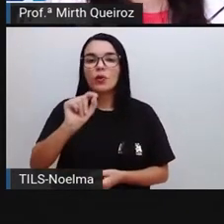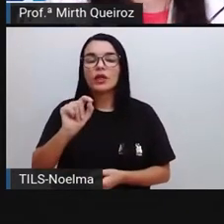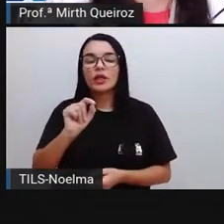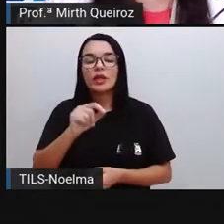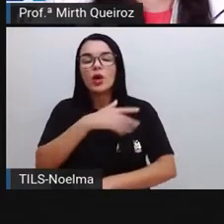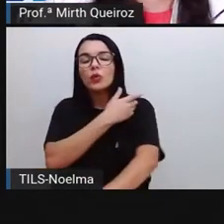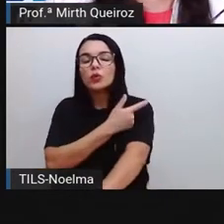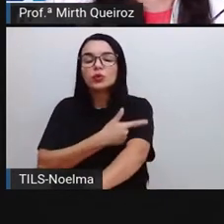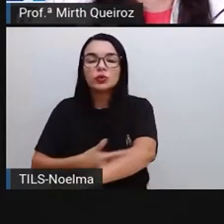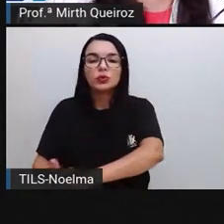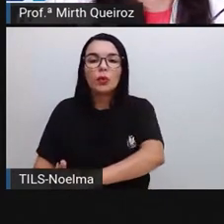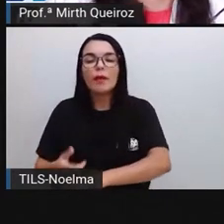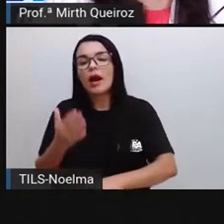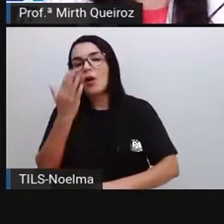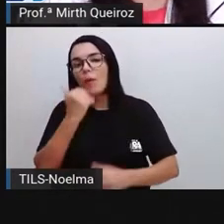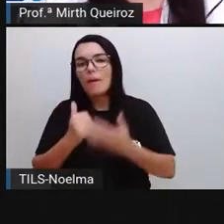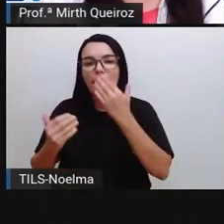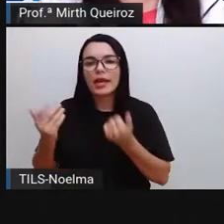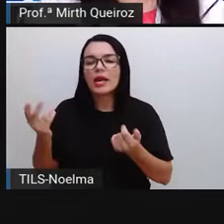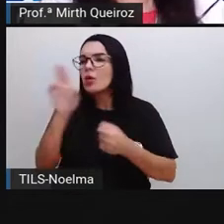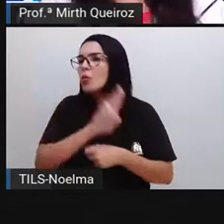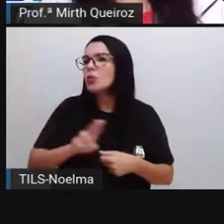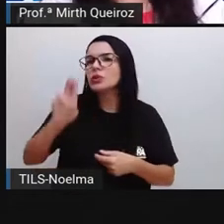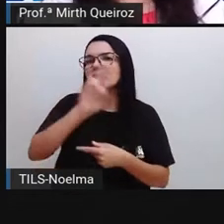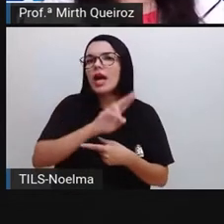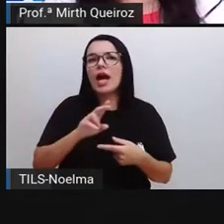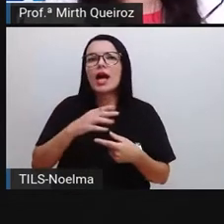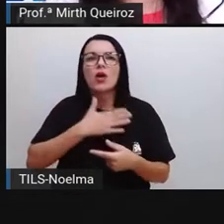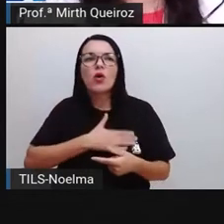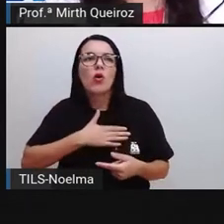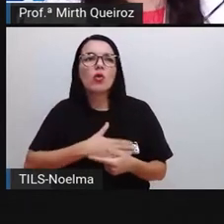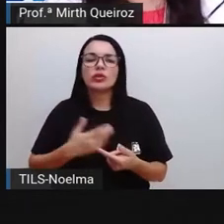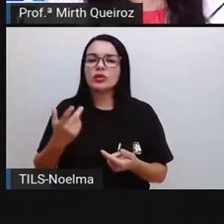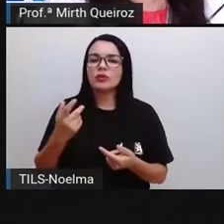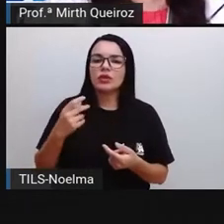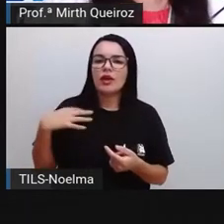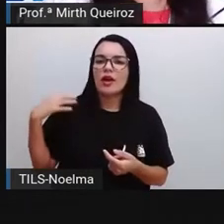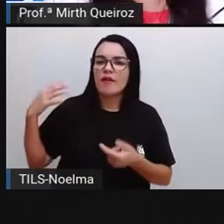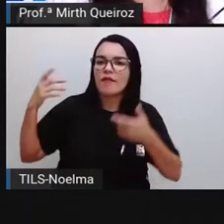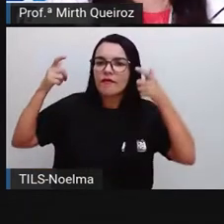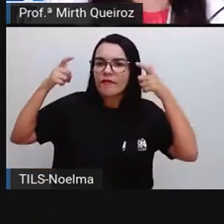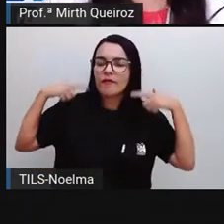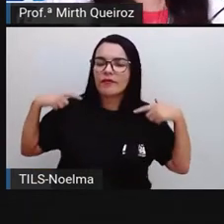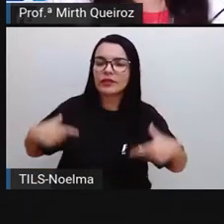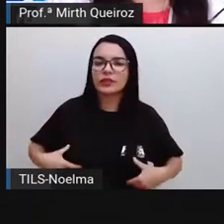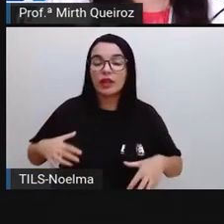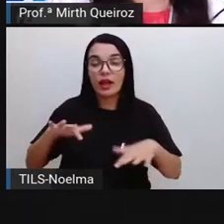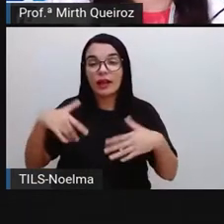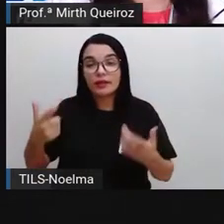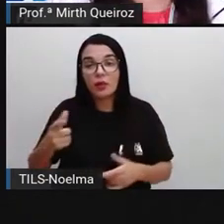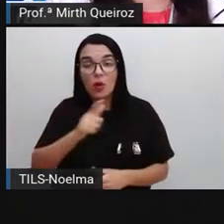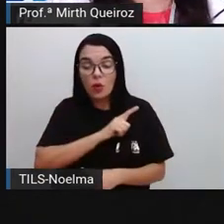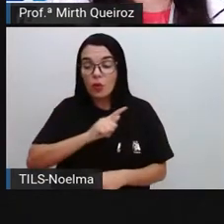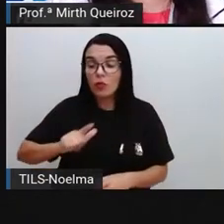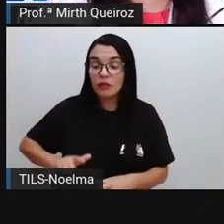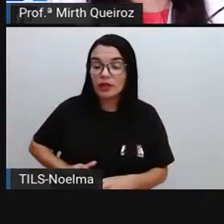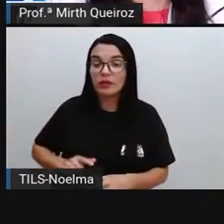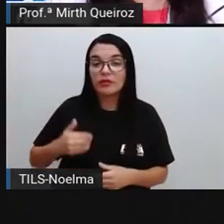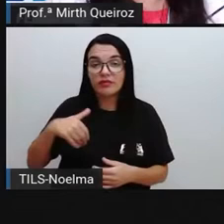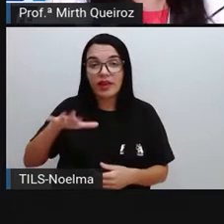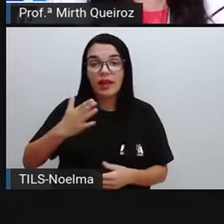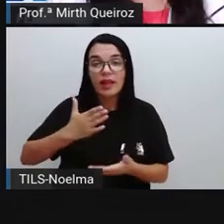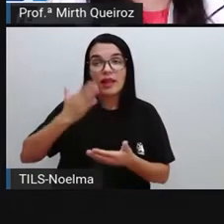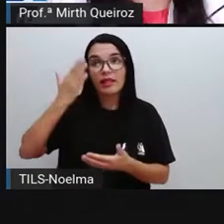consumir, né? O que vocês gostam de consumir. E isso, o governo, ele tenta compreender aí a partir